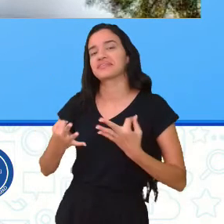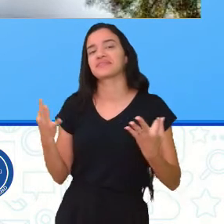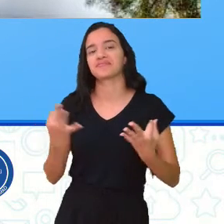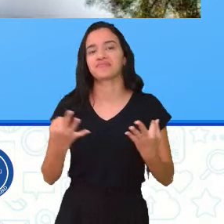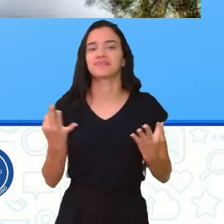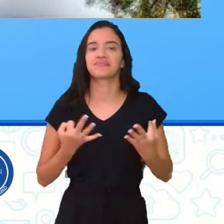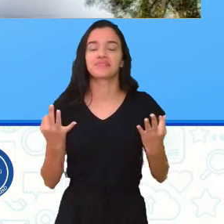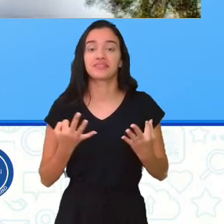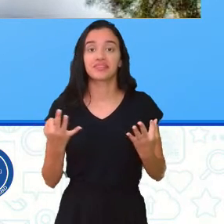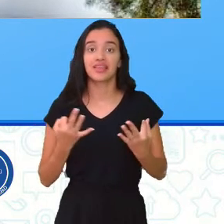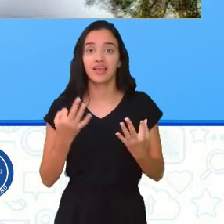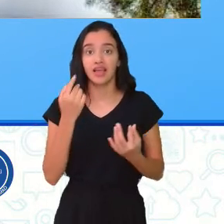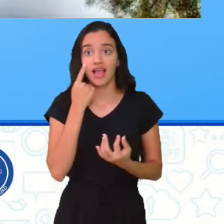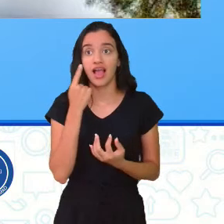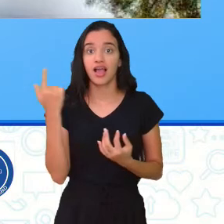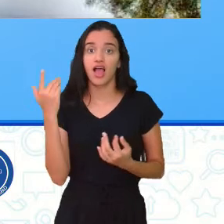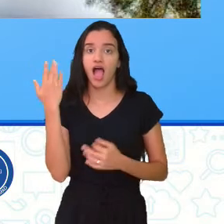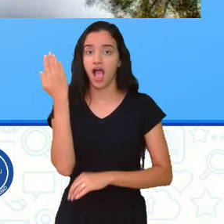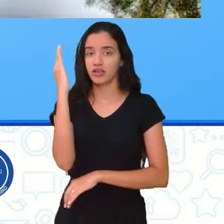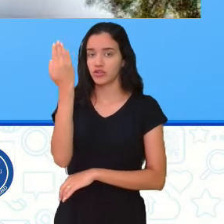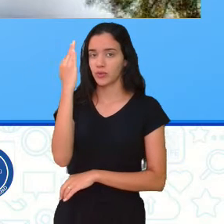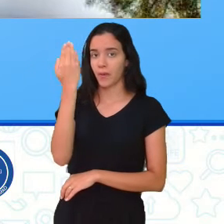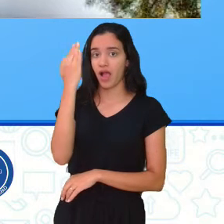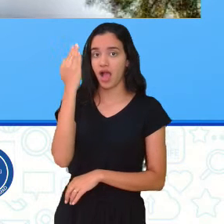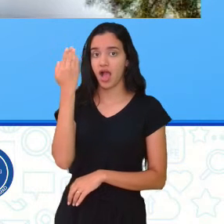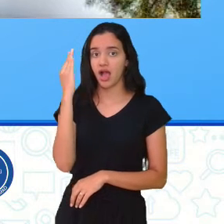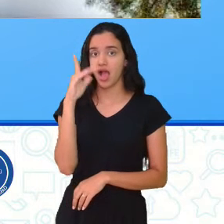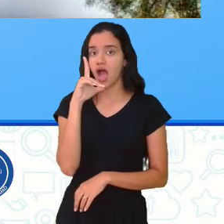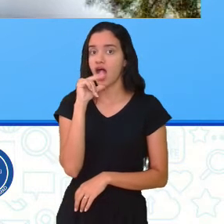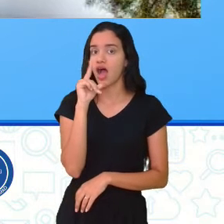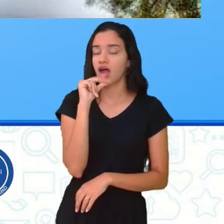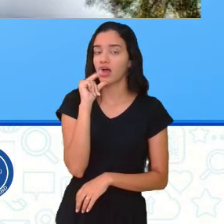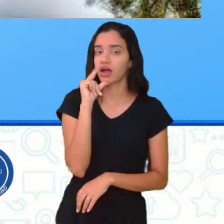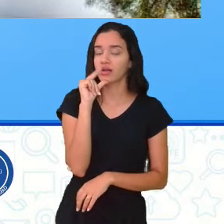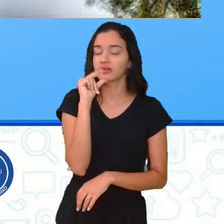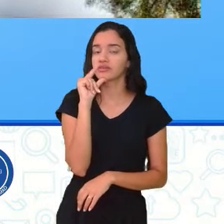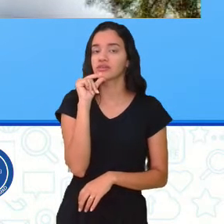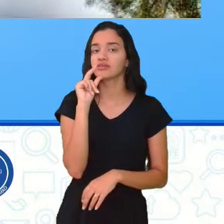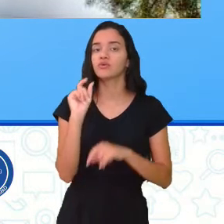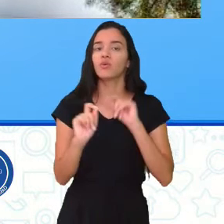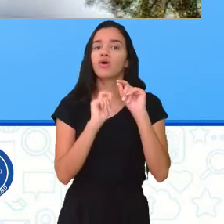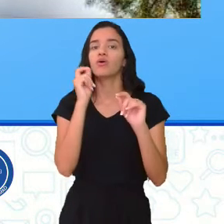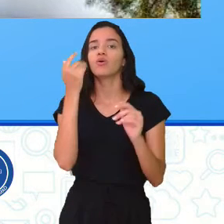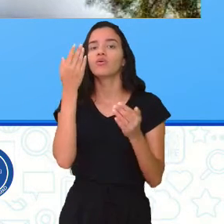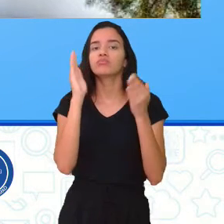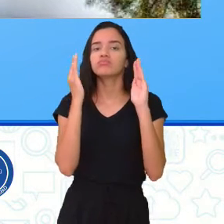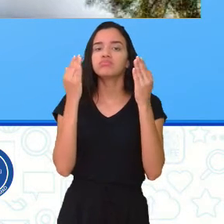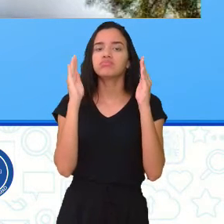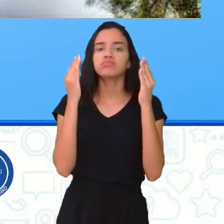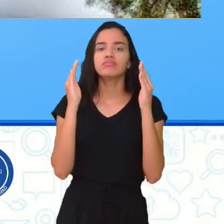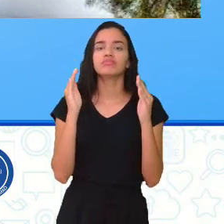Aí, neste caso, o espelho d'água, ele faz o reflexo, né?